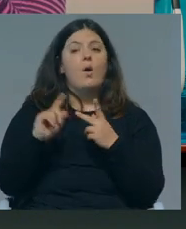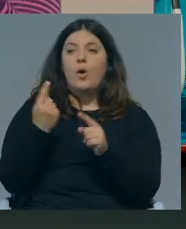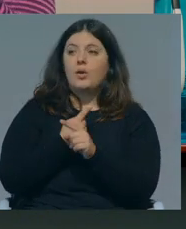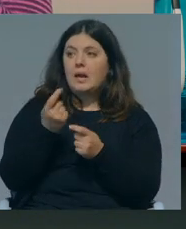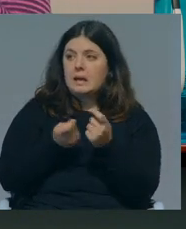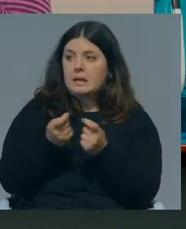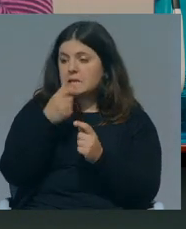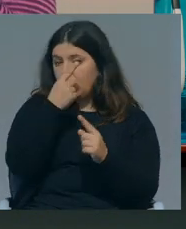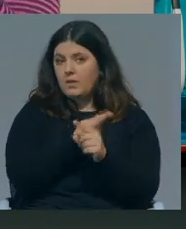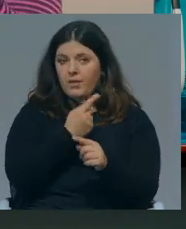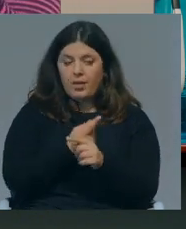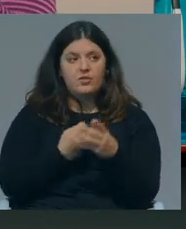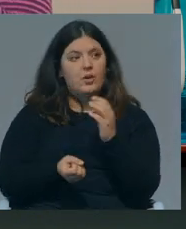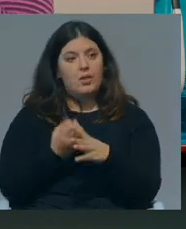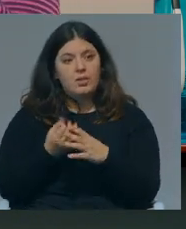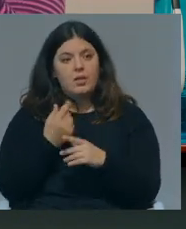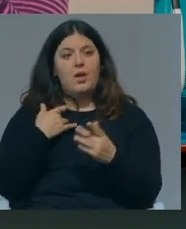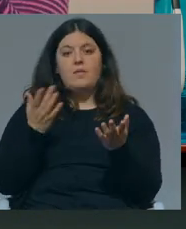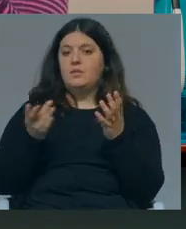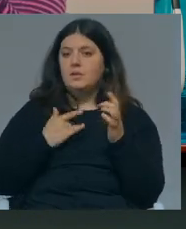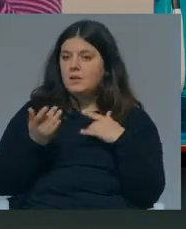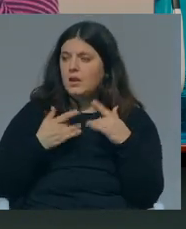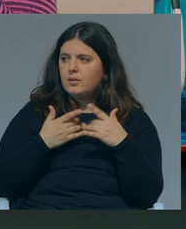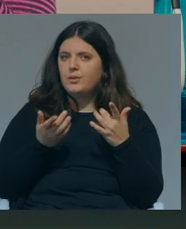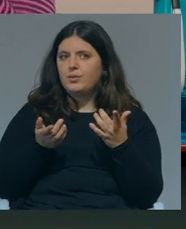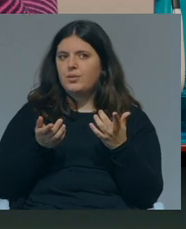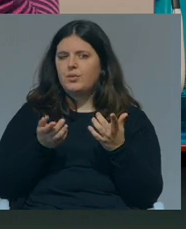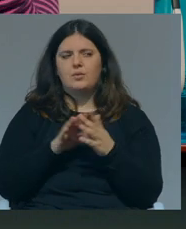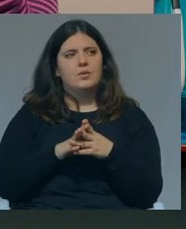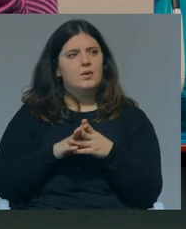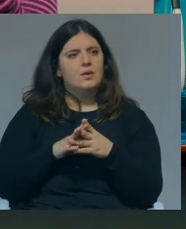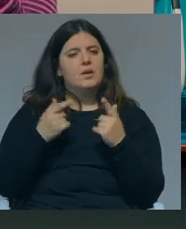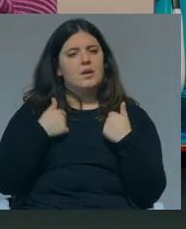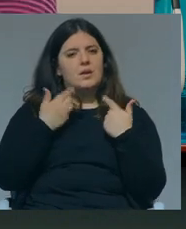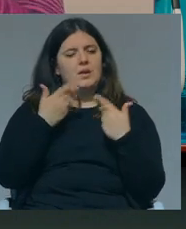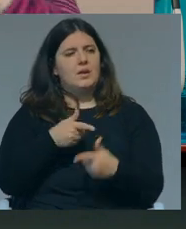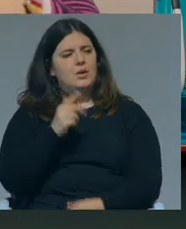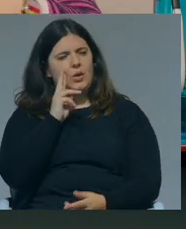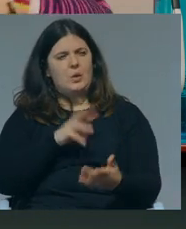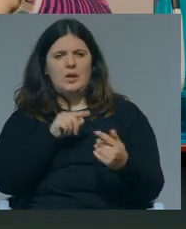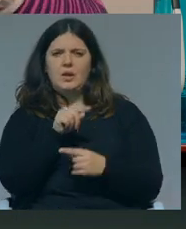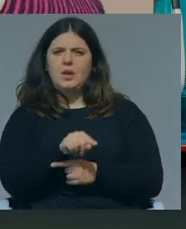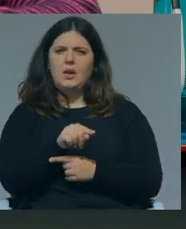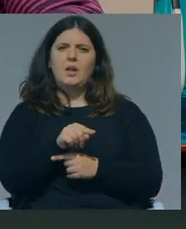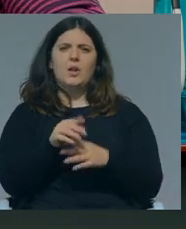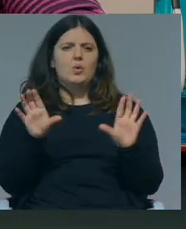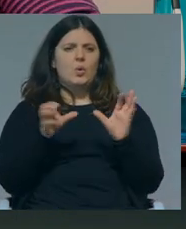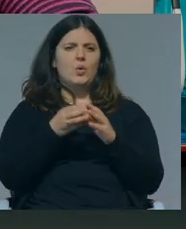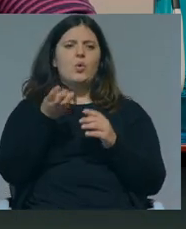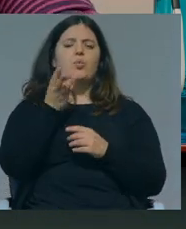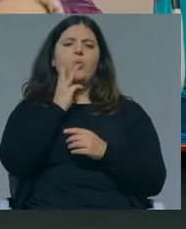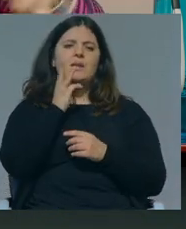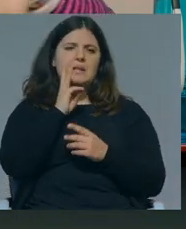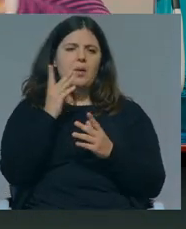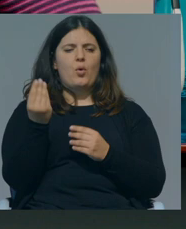atividades criativas, fazer peças de teatro, e eu li aquilo e num grupo de WhatsApp tenho com jovens